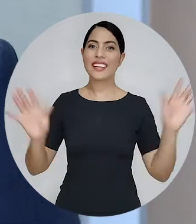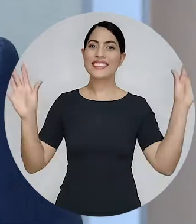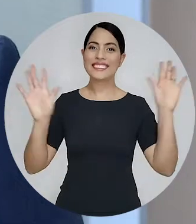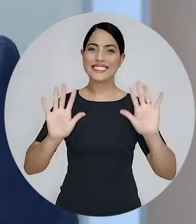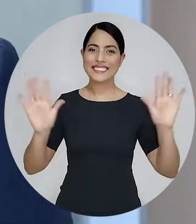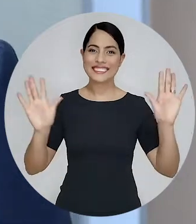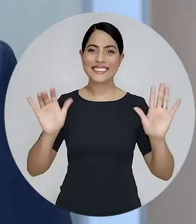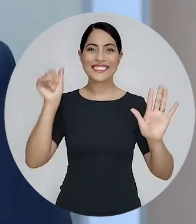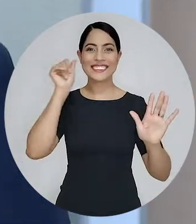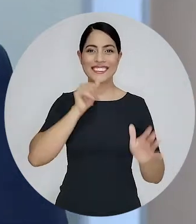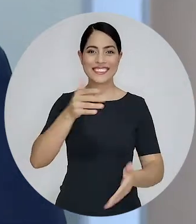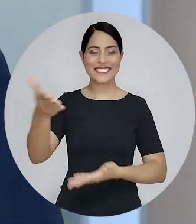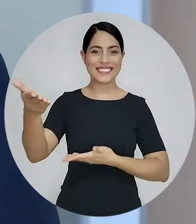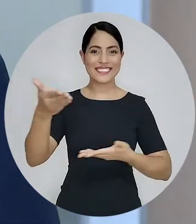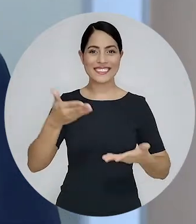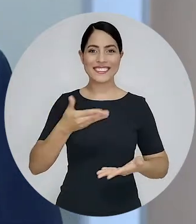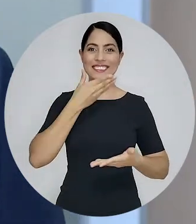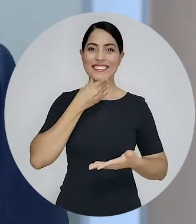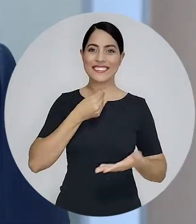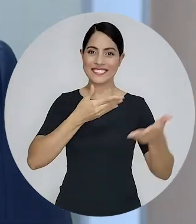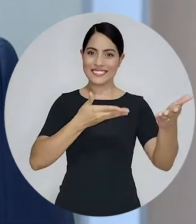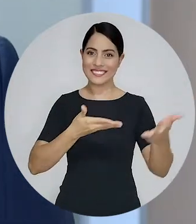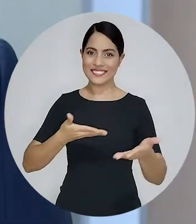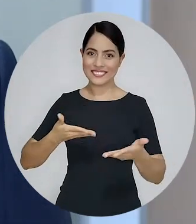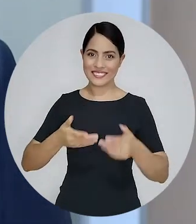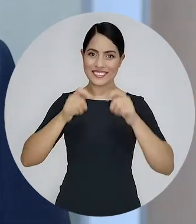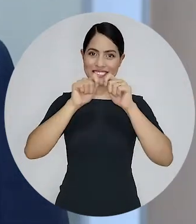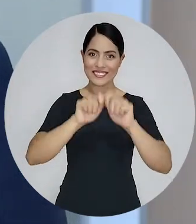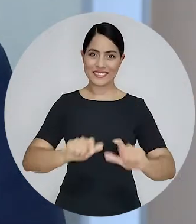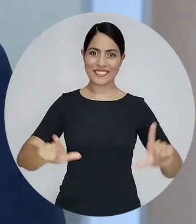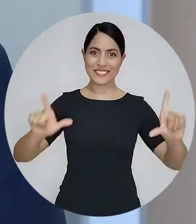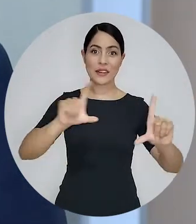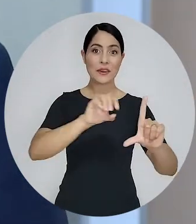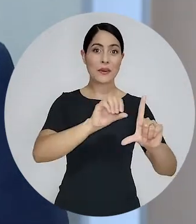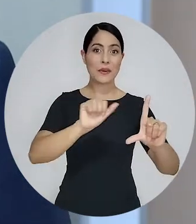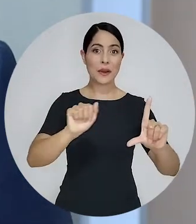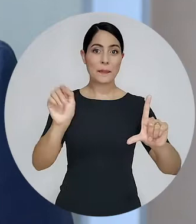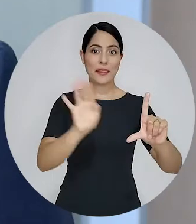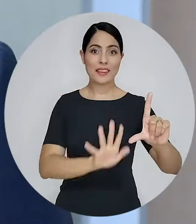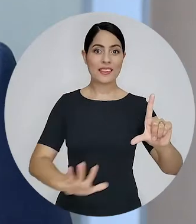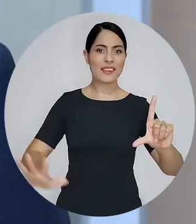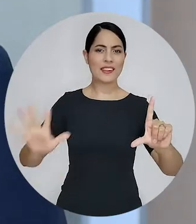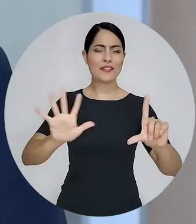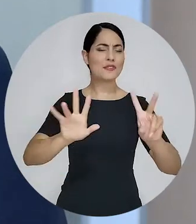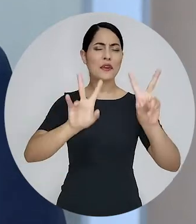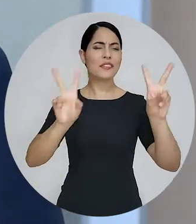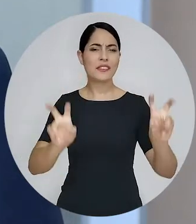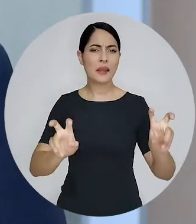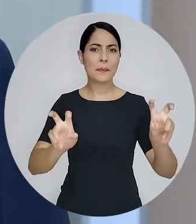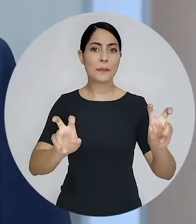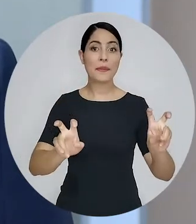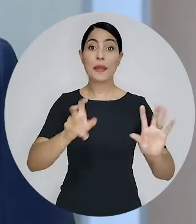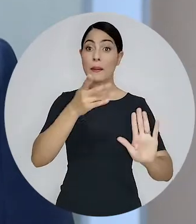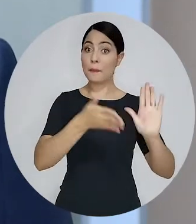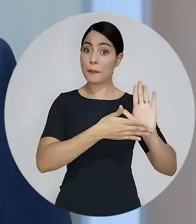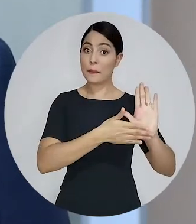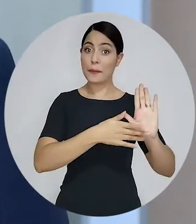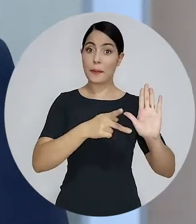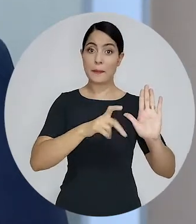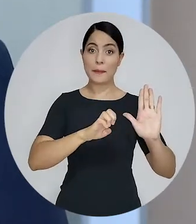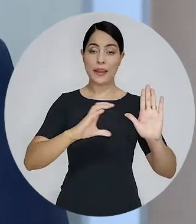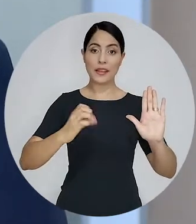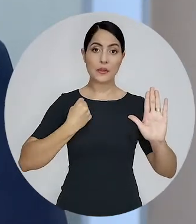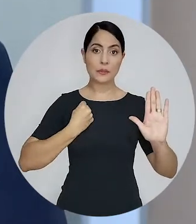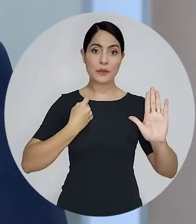Olá, seja bem-vinda, seja bem-vindo. No programa de hoje, nós vamos falar sobre a PEC 108, Reforma